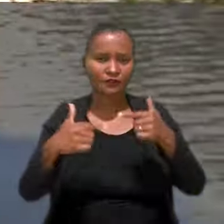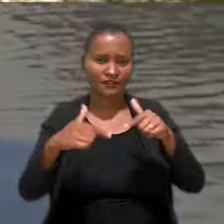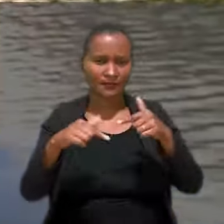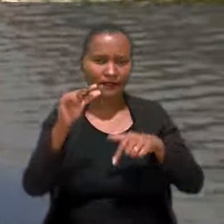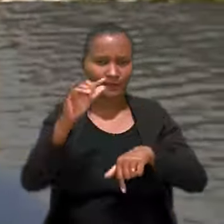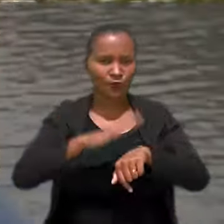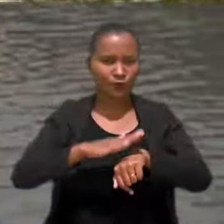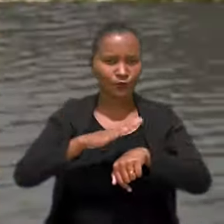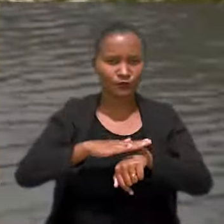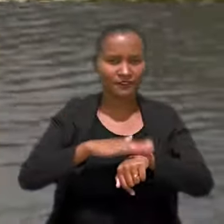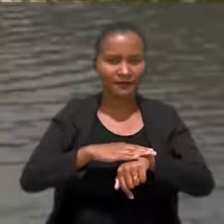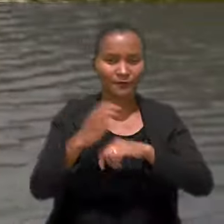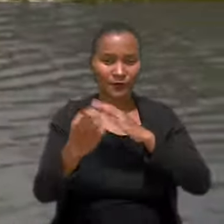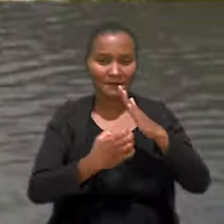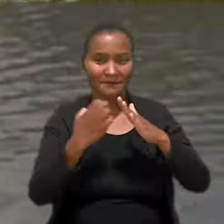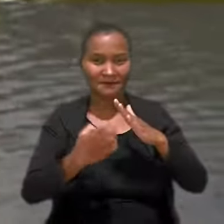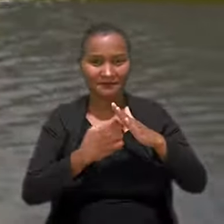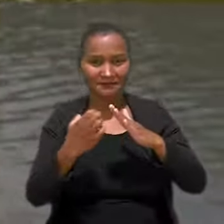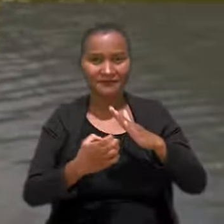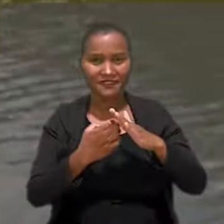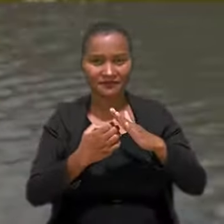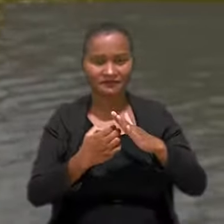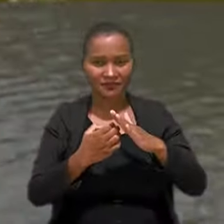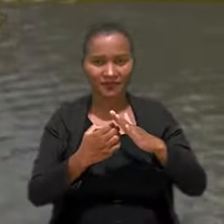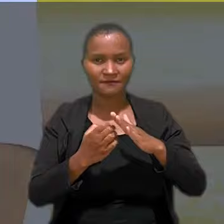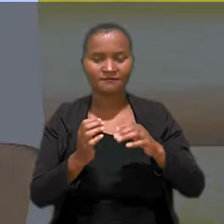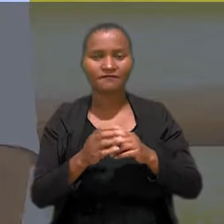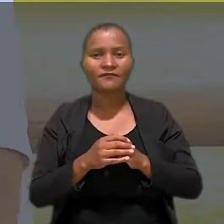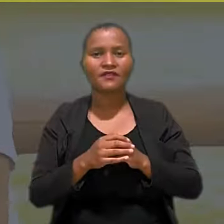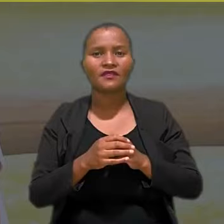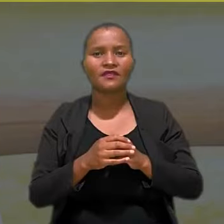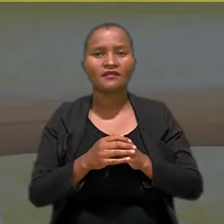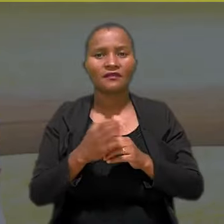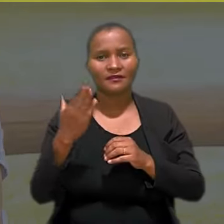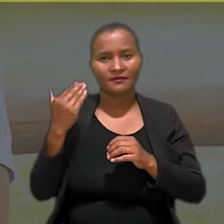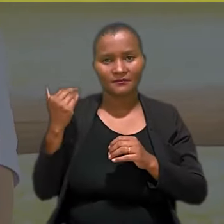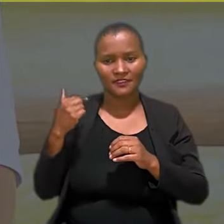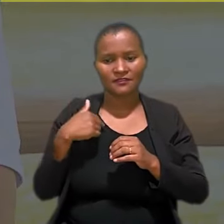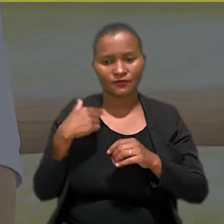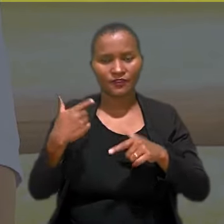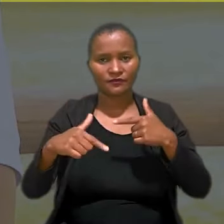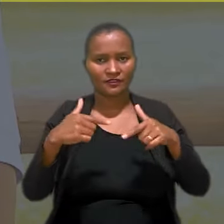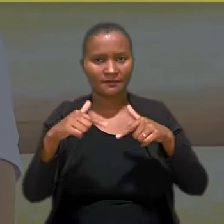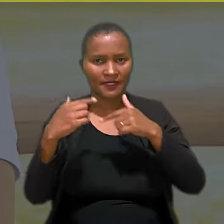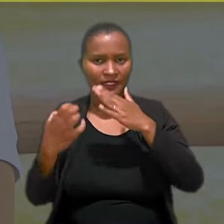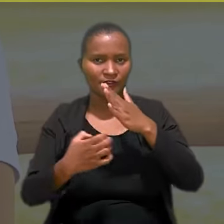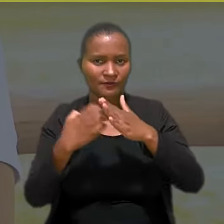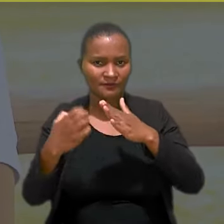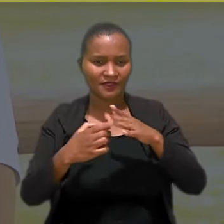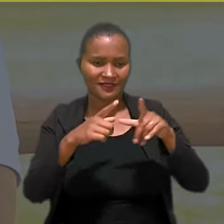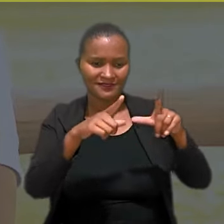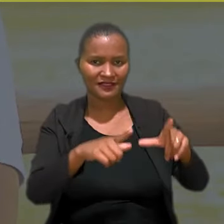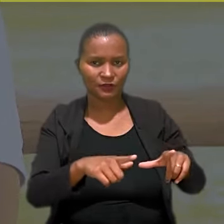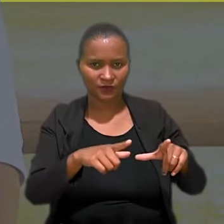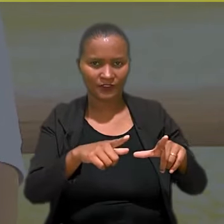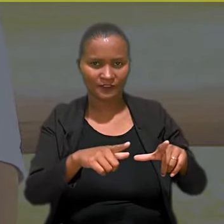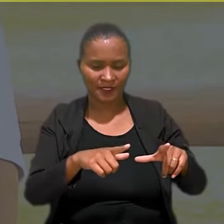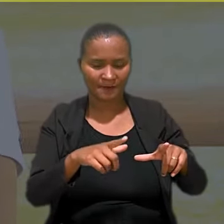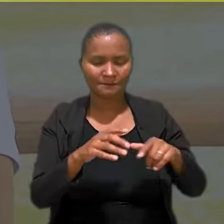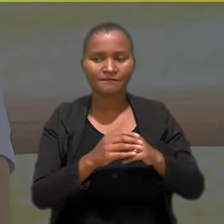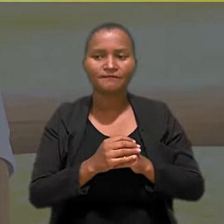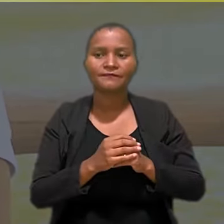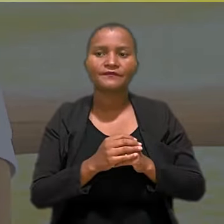Eu trabalhei recentemente em uma empresa. Hoje eu sou autônomo, mas eu trabalhei em uma empresa. Em um setor.